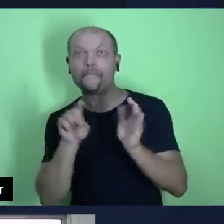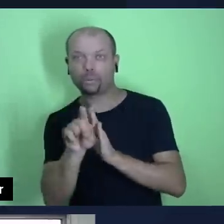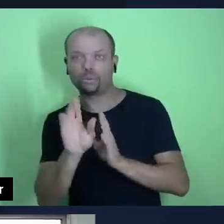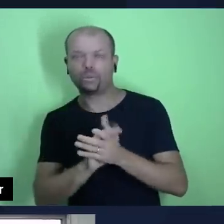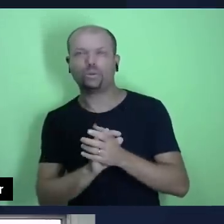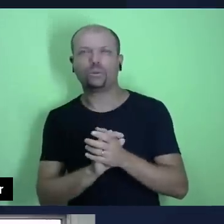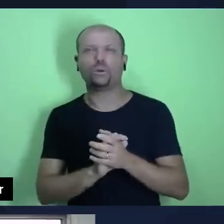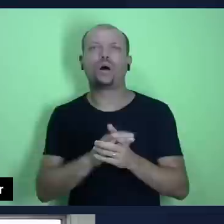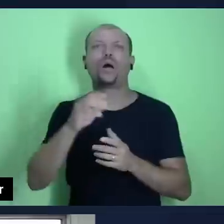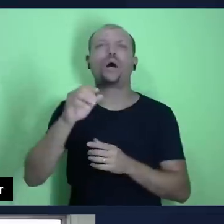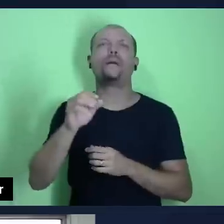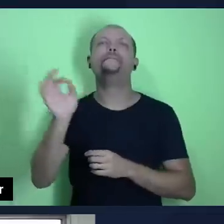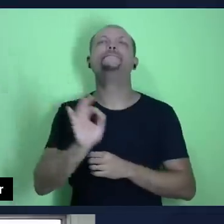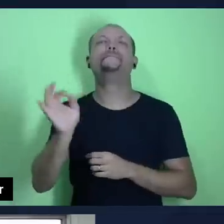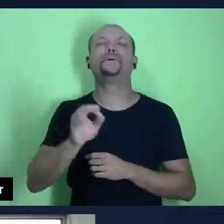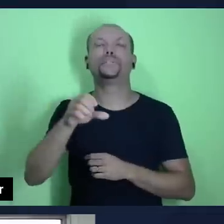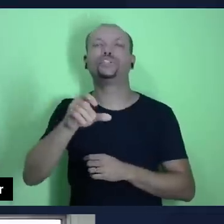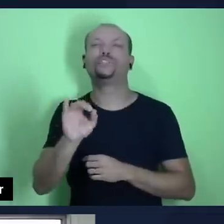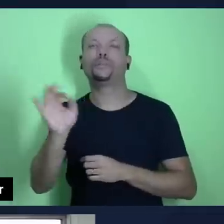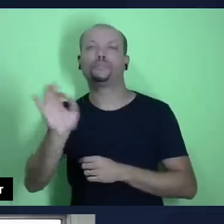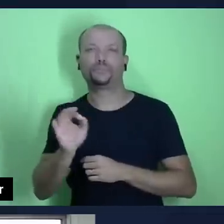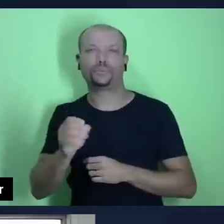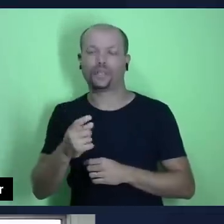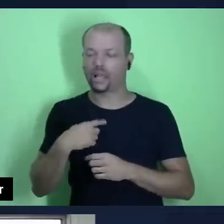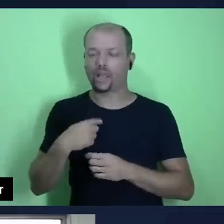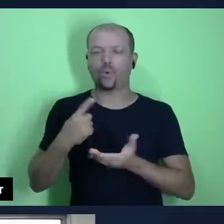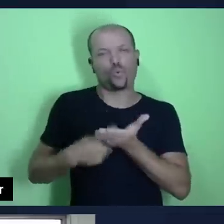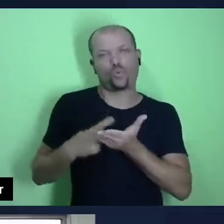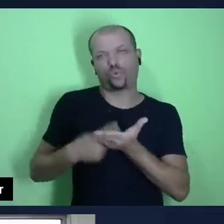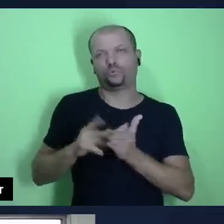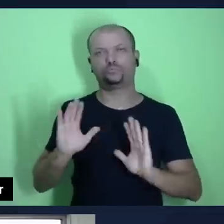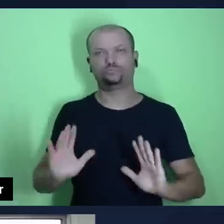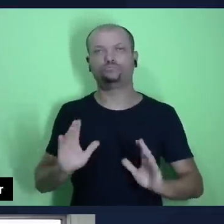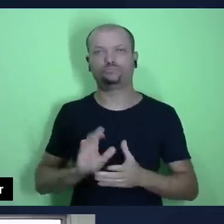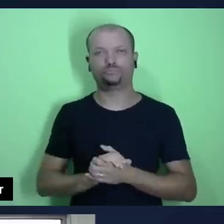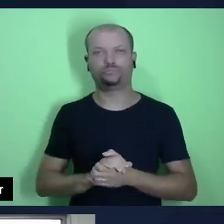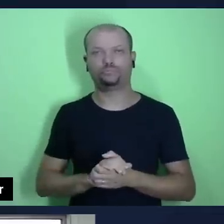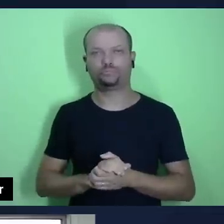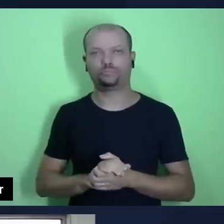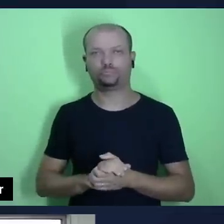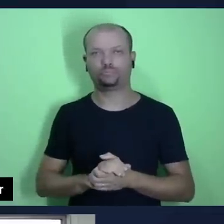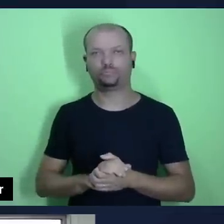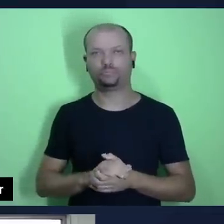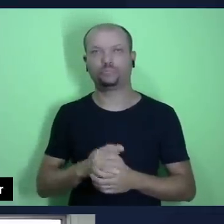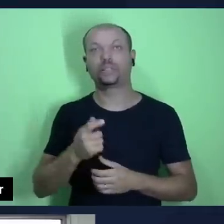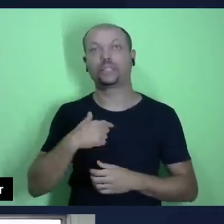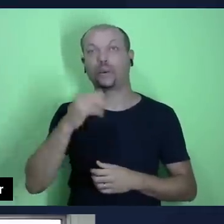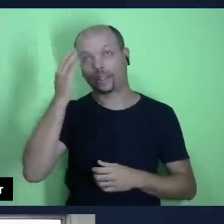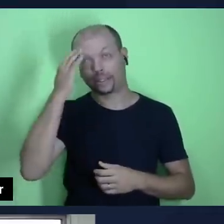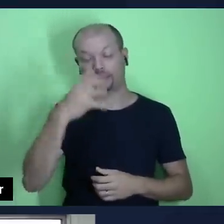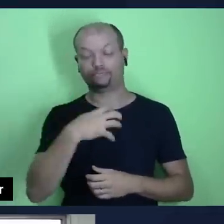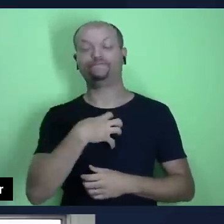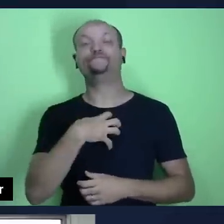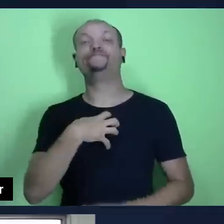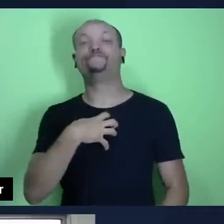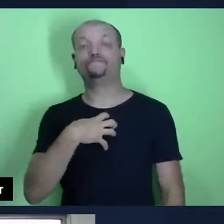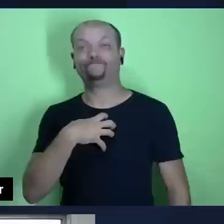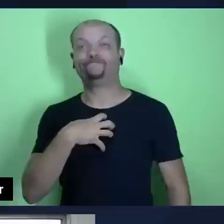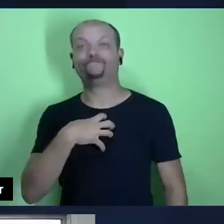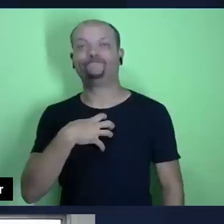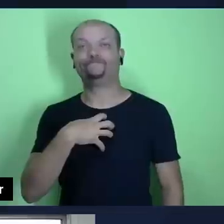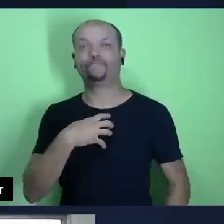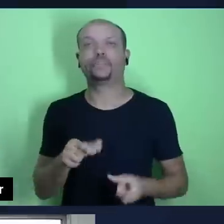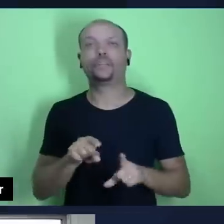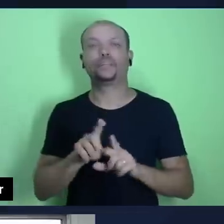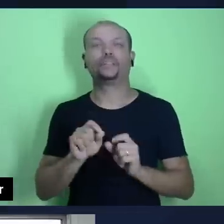90% que está nas minhas mãos, eu mesmo calculo, é lógico, de acordo com aquilo que eu sinto no coração. Então, se